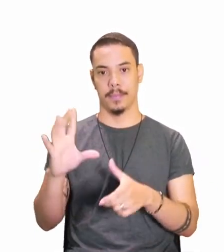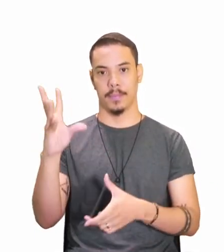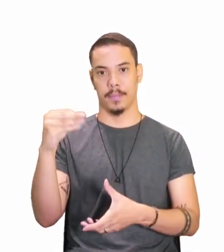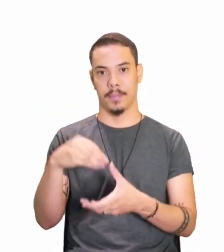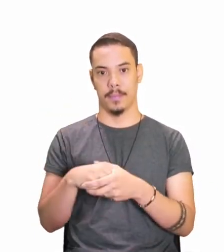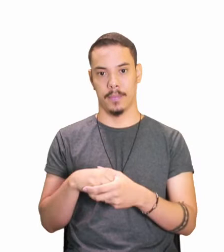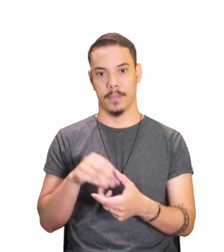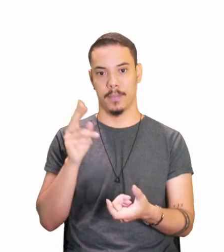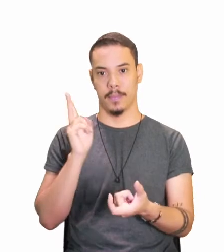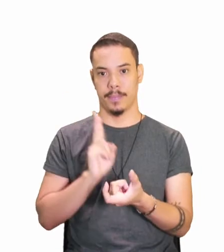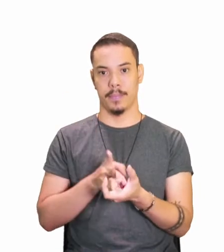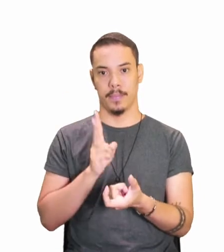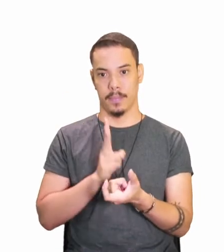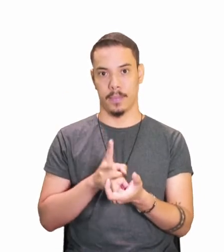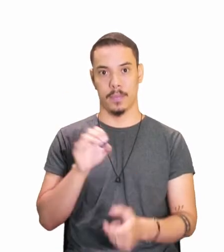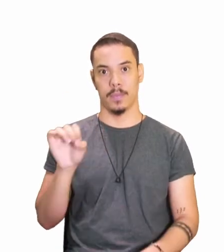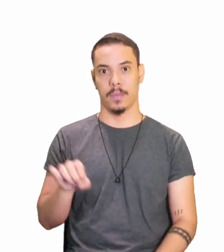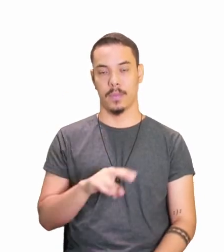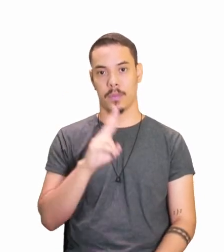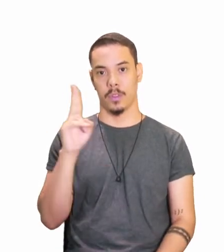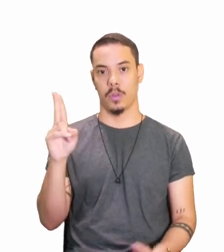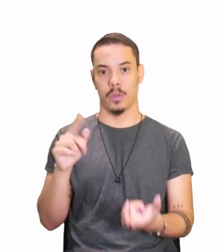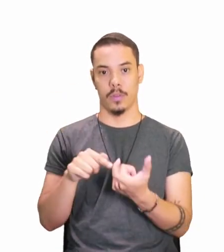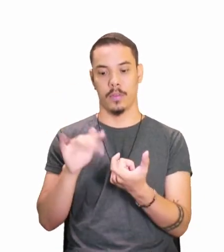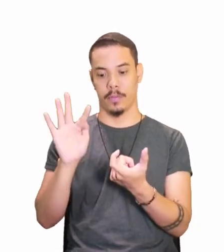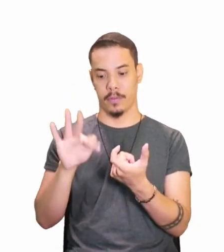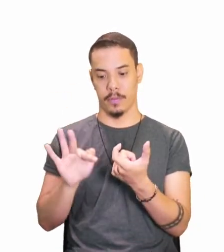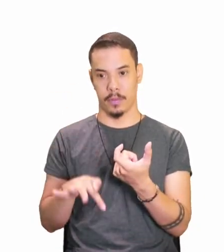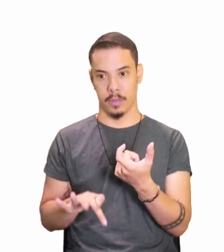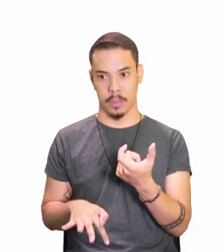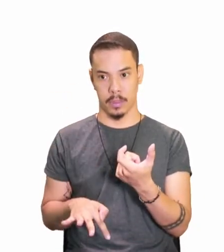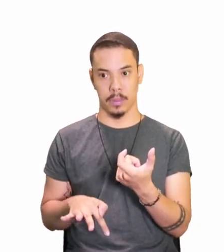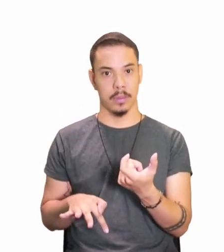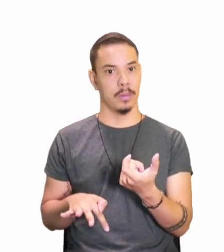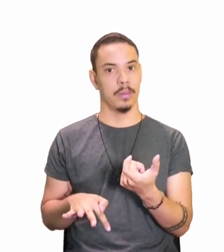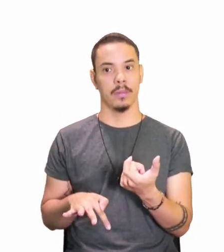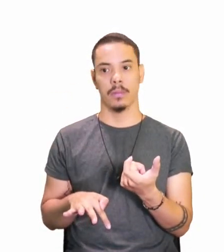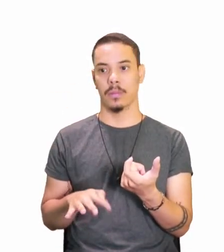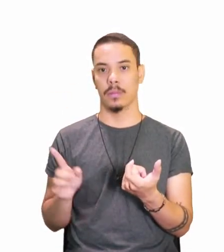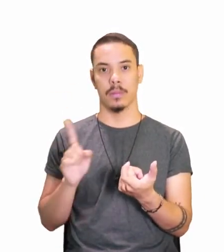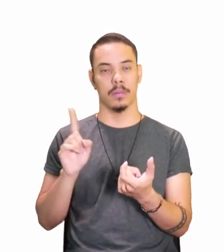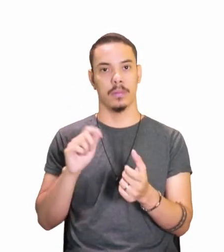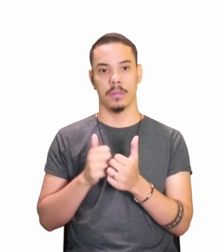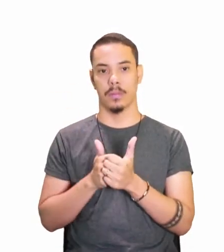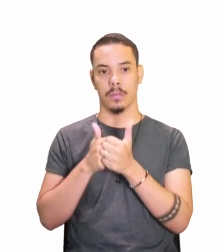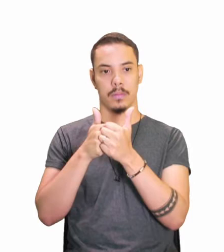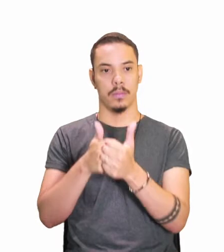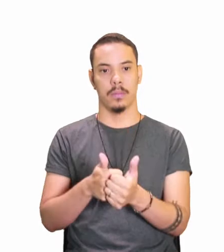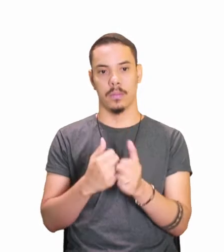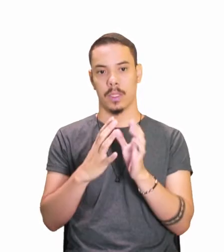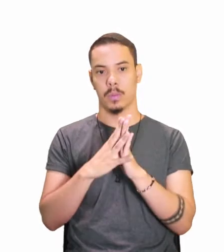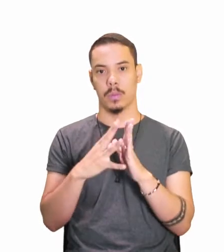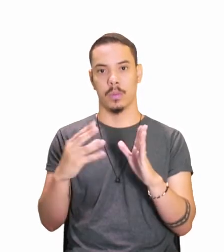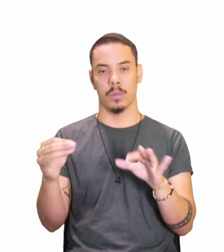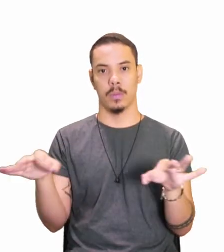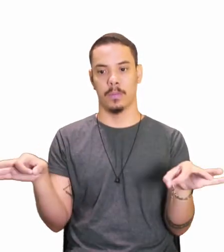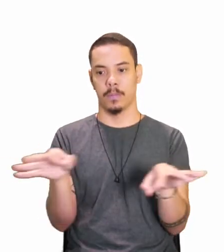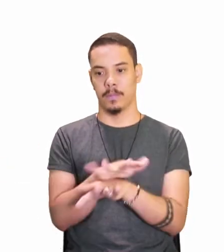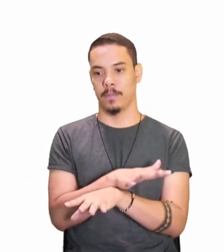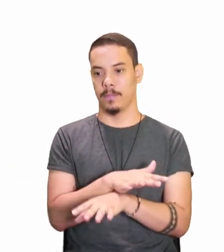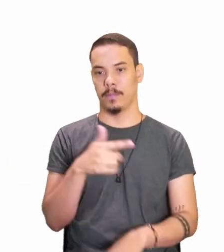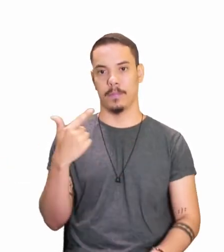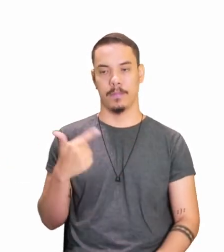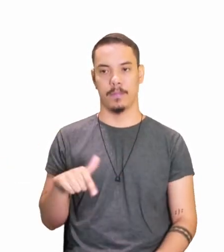a base, ou nas terminações. Não segue, não segue o modelo de